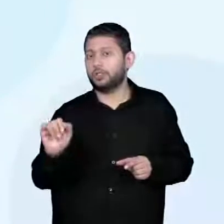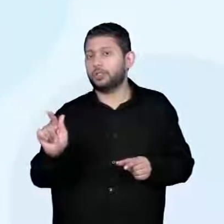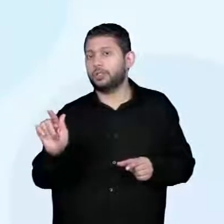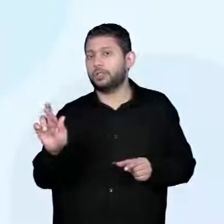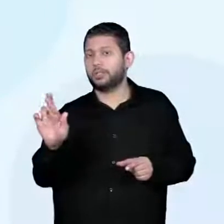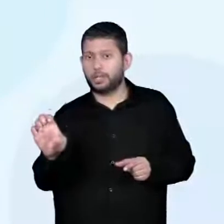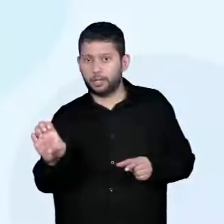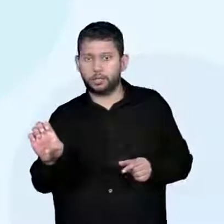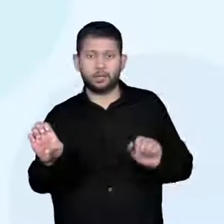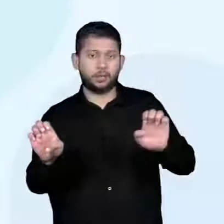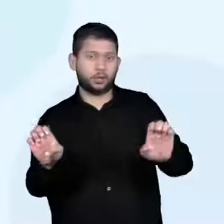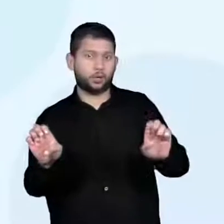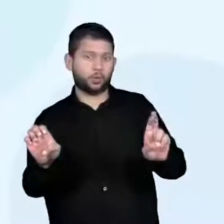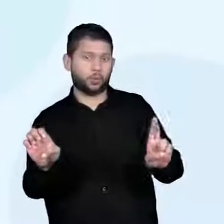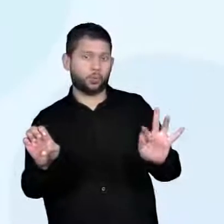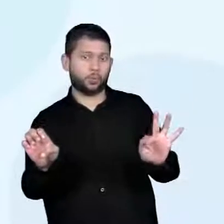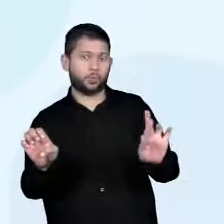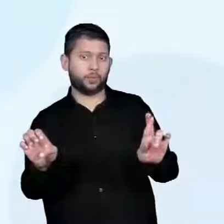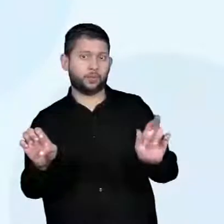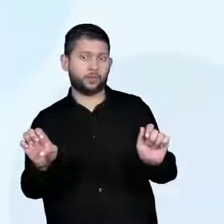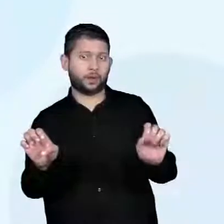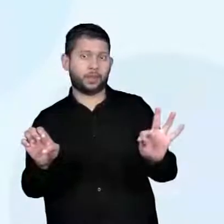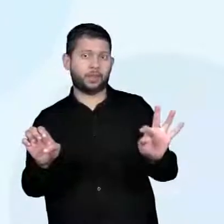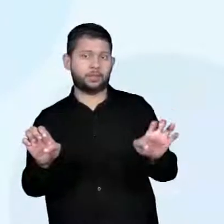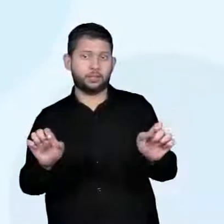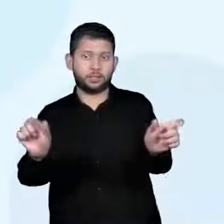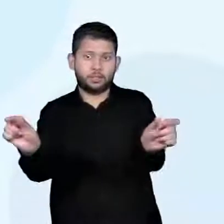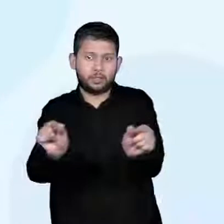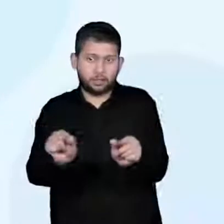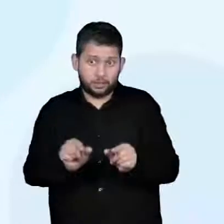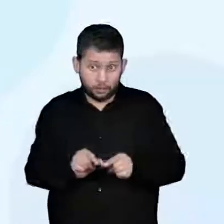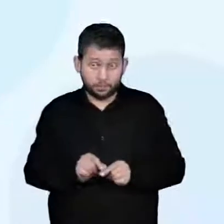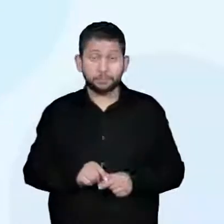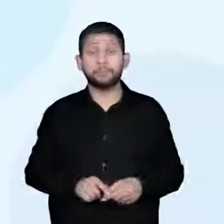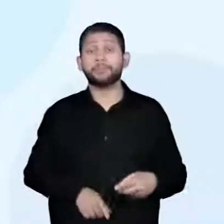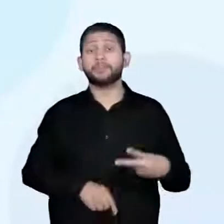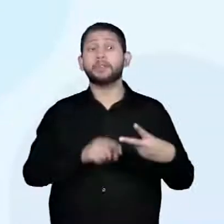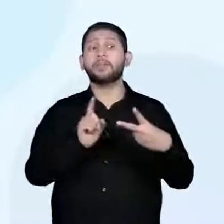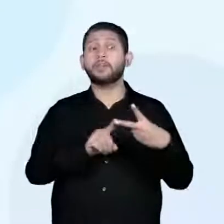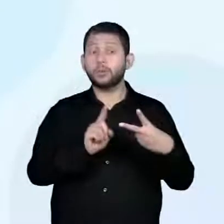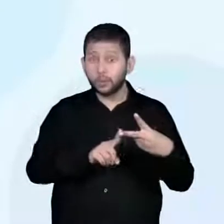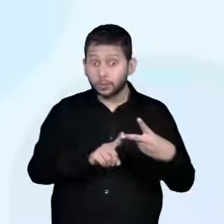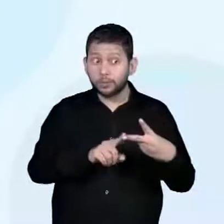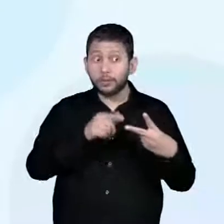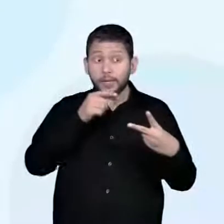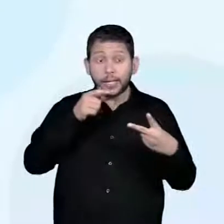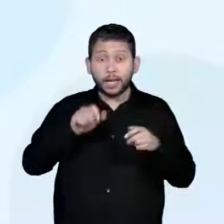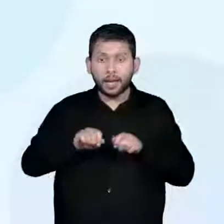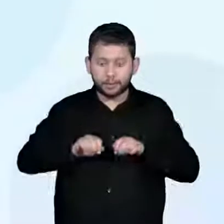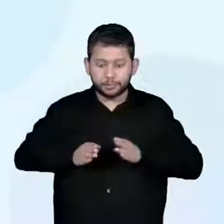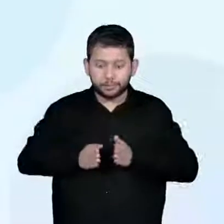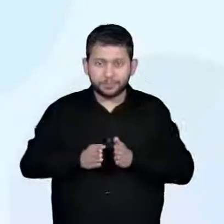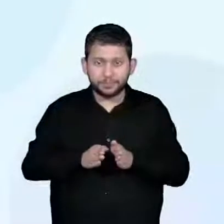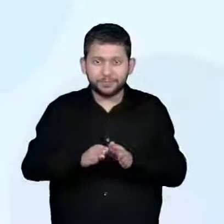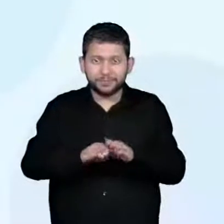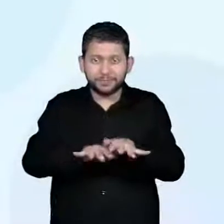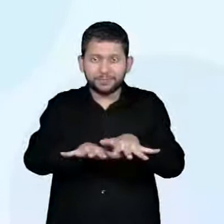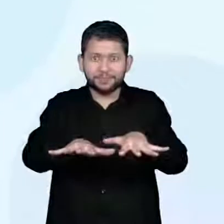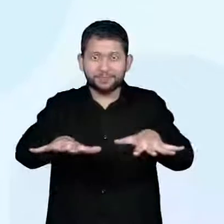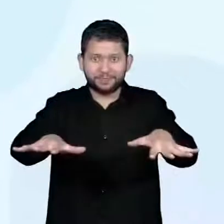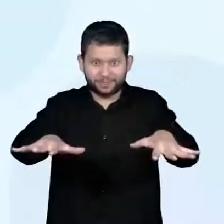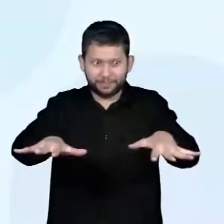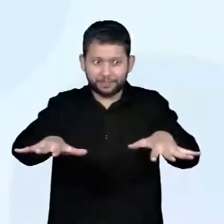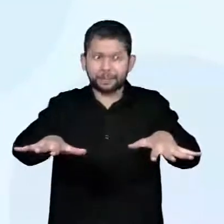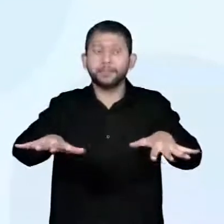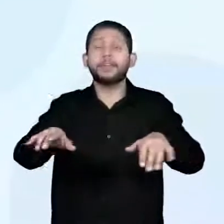E rios amarelo e azul na China. Então, a gente tem aqui a imagem de um rio, à esquerda